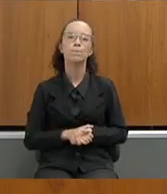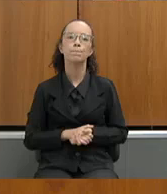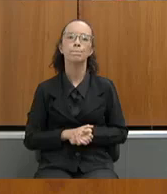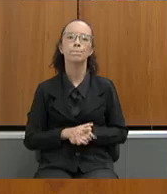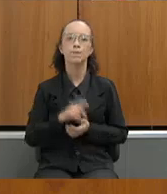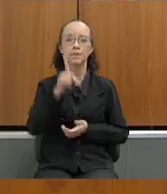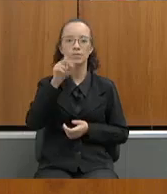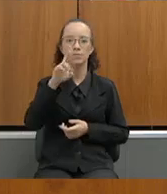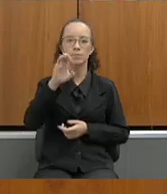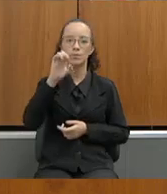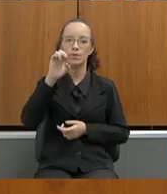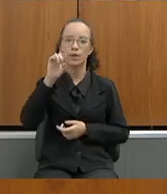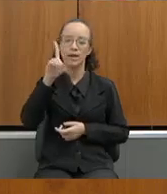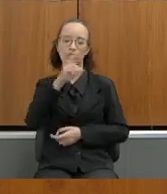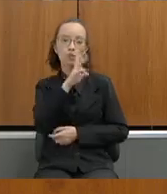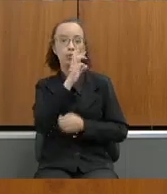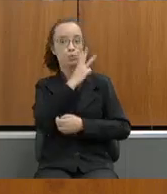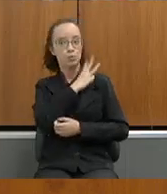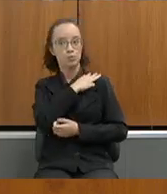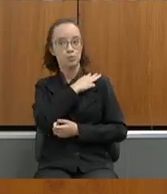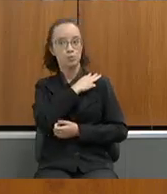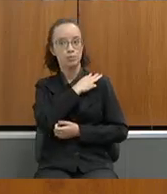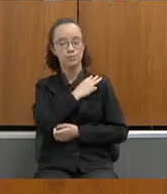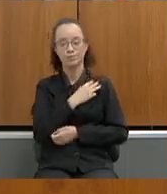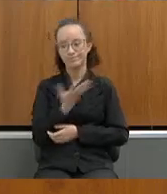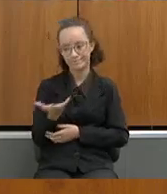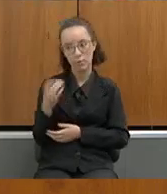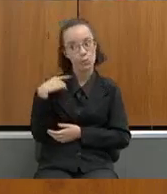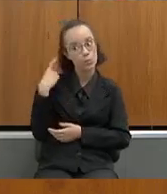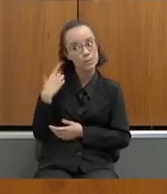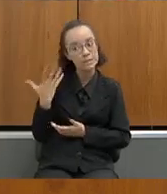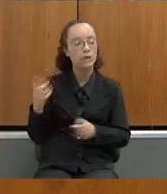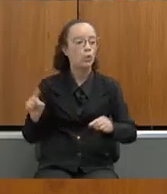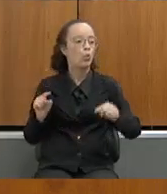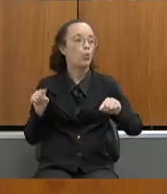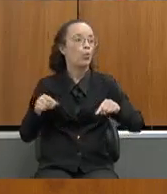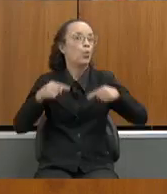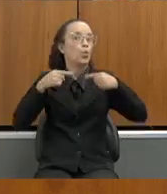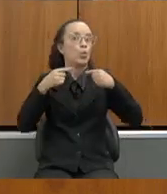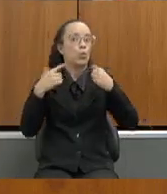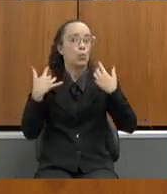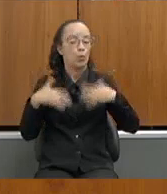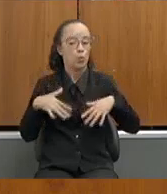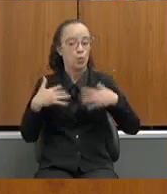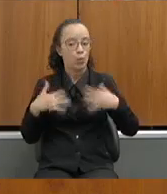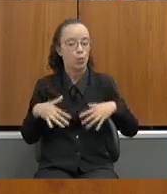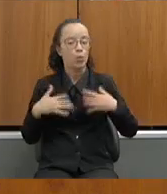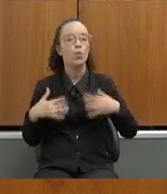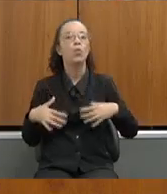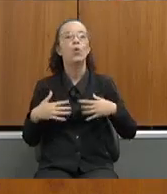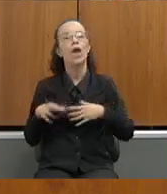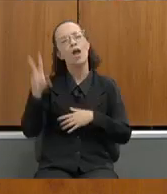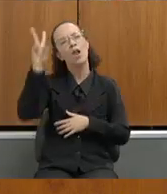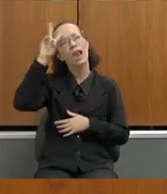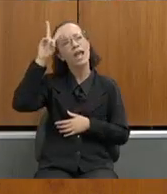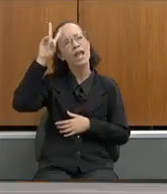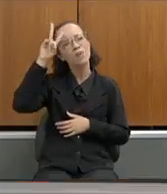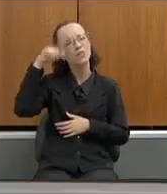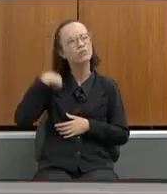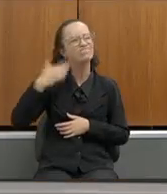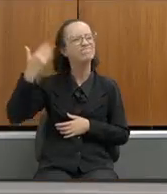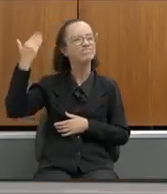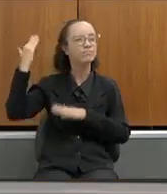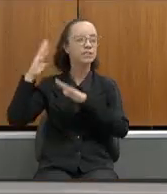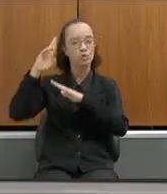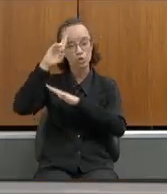PROERDE, no ensino médio, o deputado, isso é um desafio grande que a gente conversa com a polícia. Eu me lembro quando eu era diretor de escola eu já